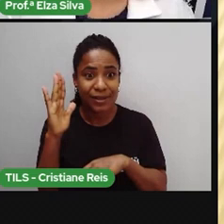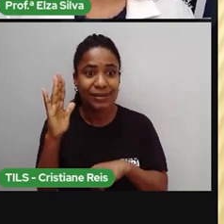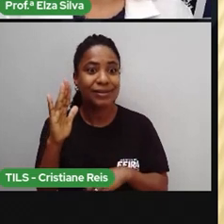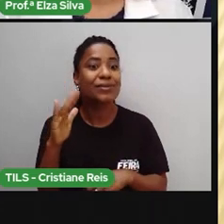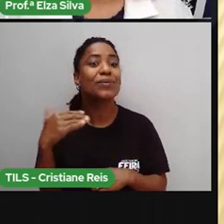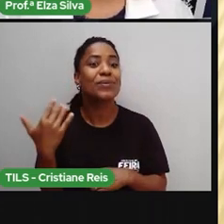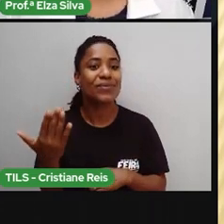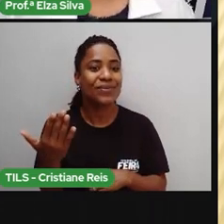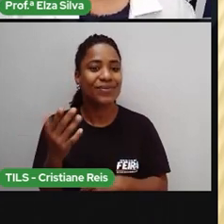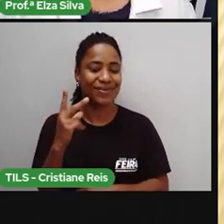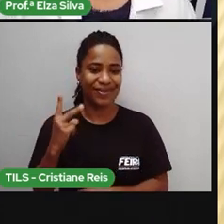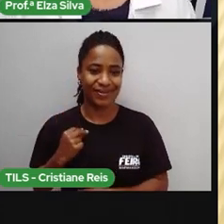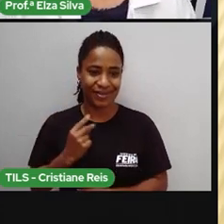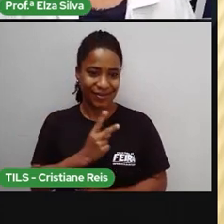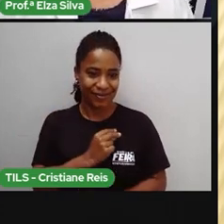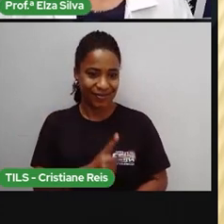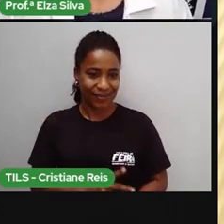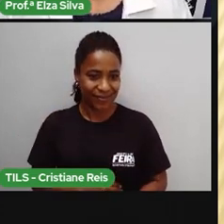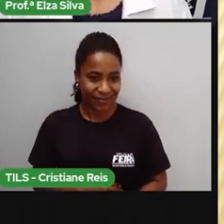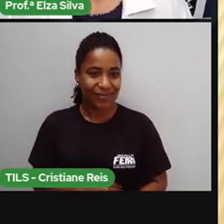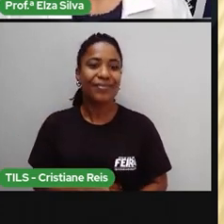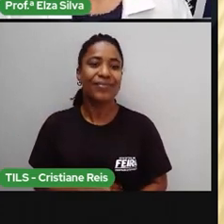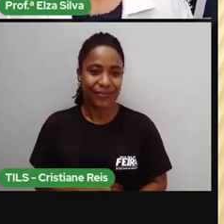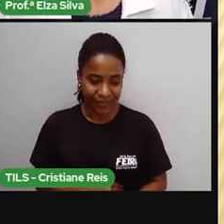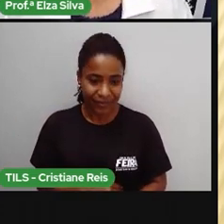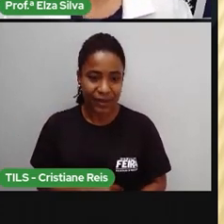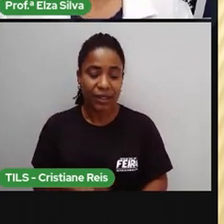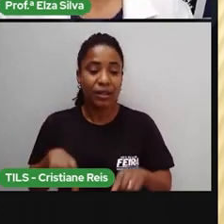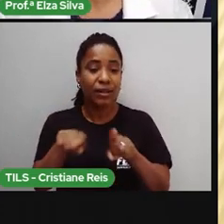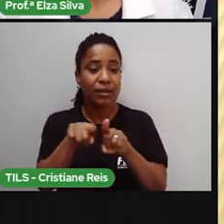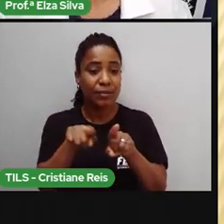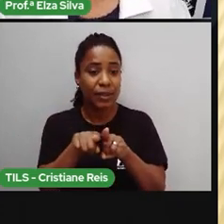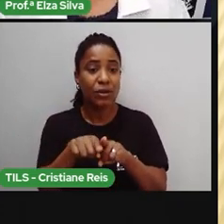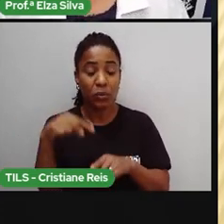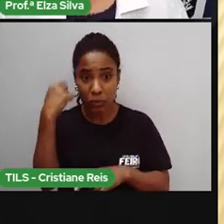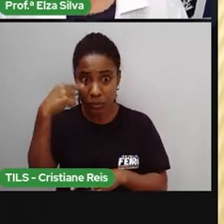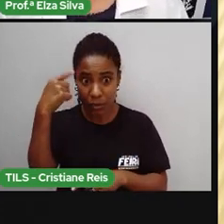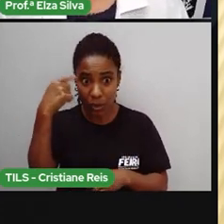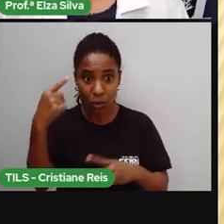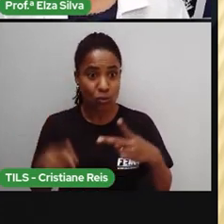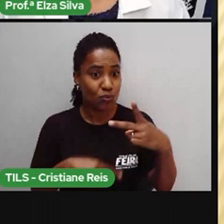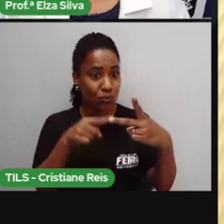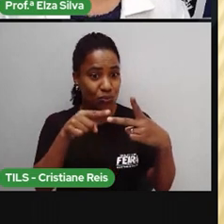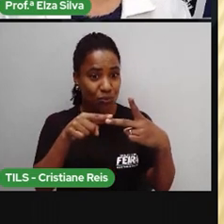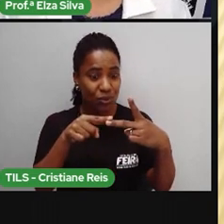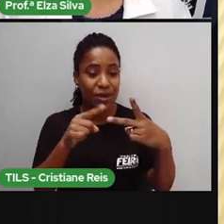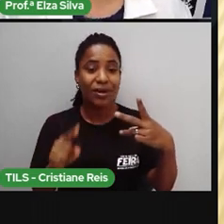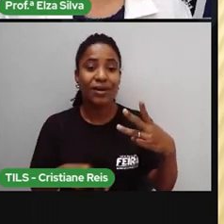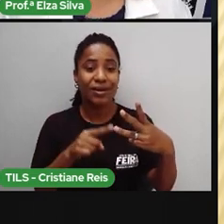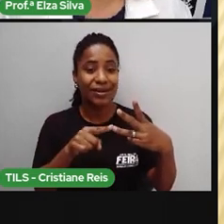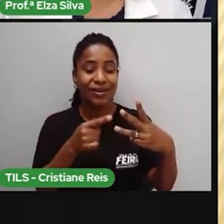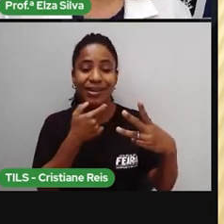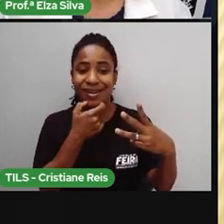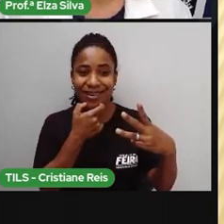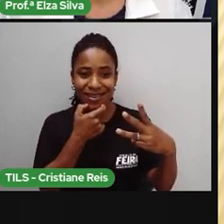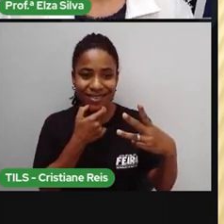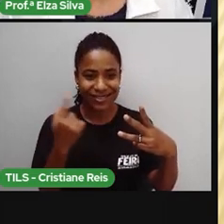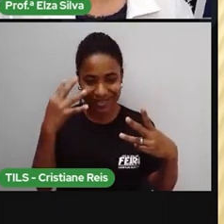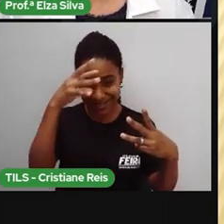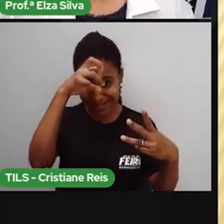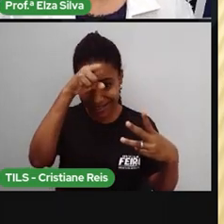espanhol, ele vem em segundo lugar. E o inglês, a língua sobre a qual estamos estudando,